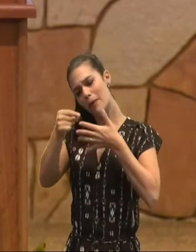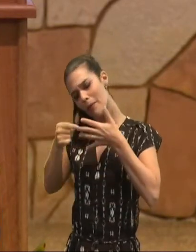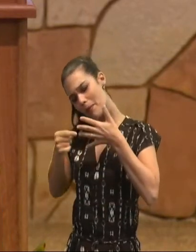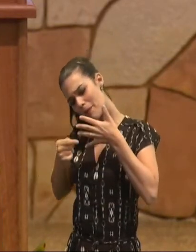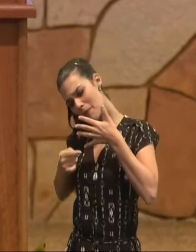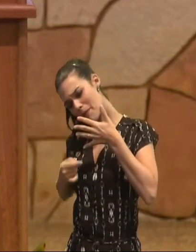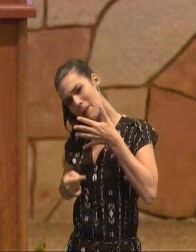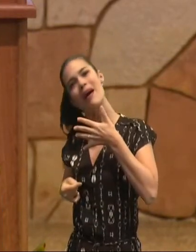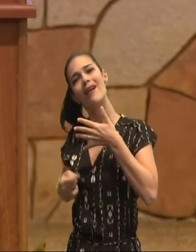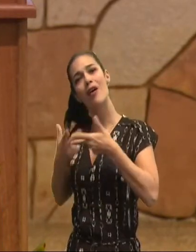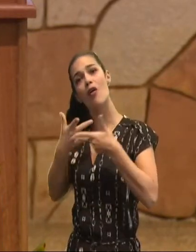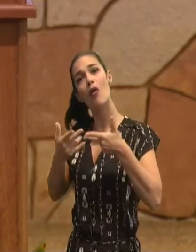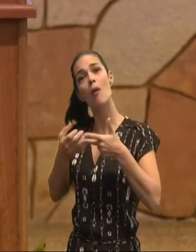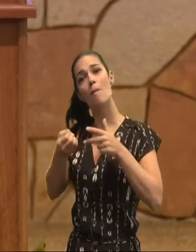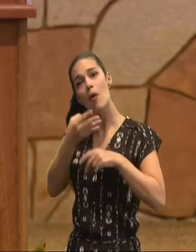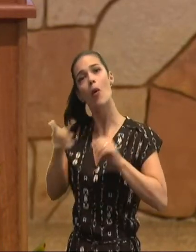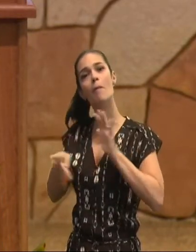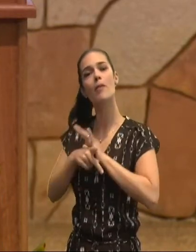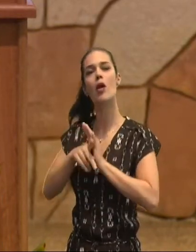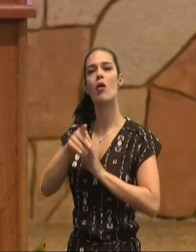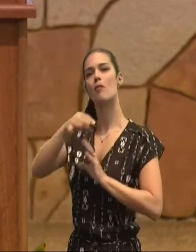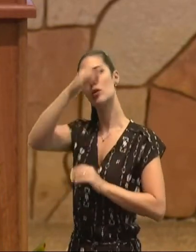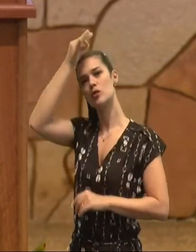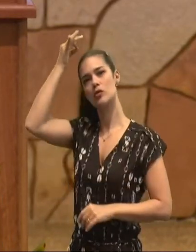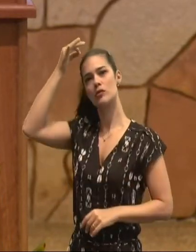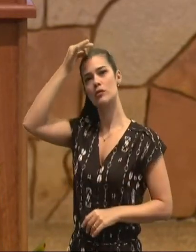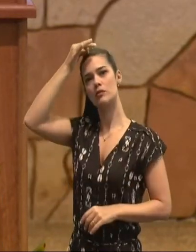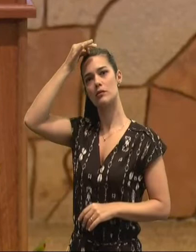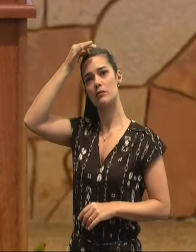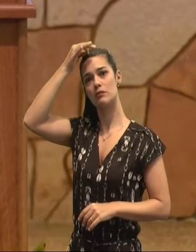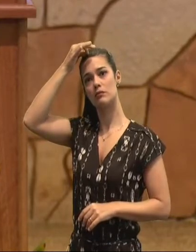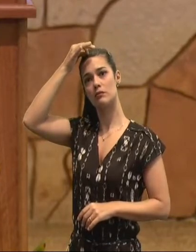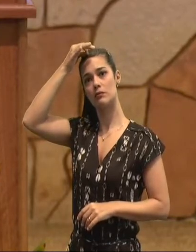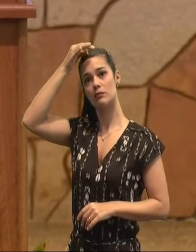e Paulo diz, contra essas coisas, não há lei,